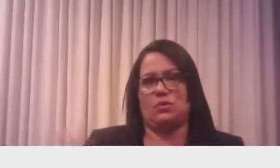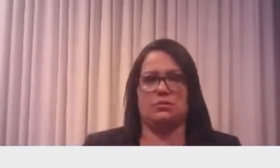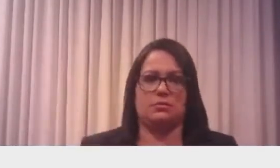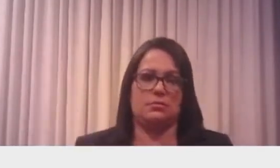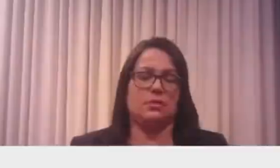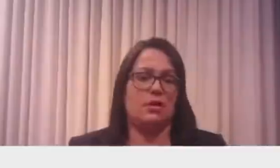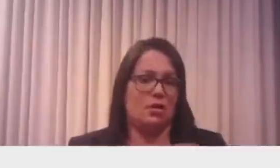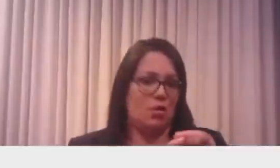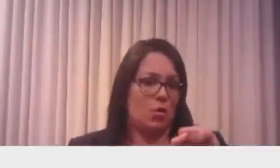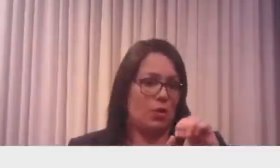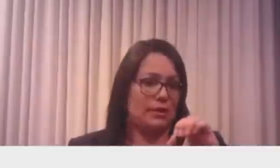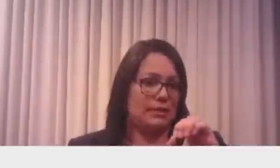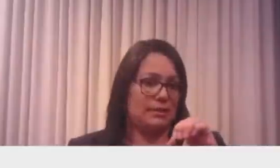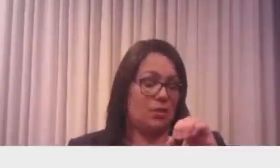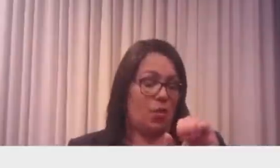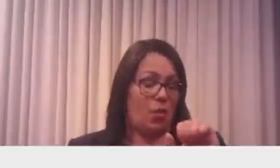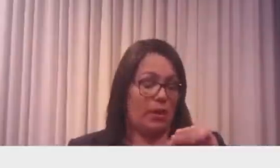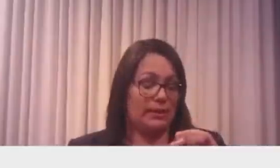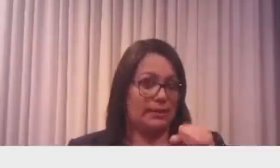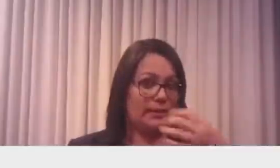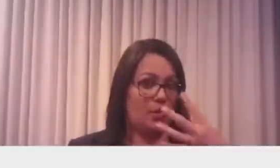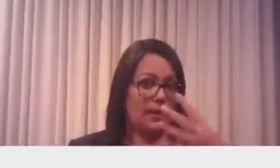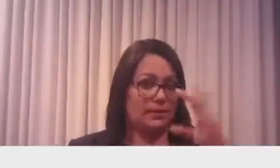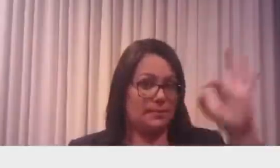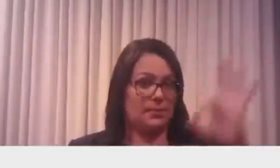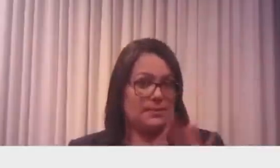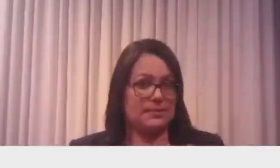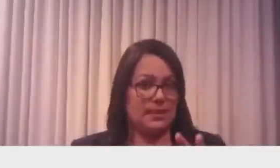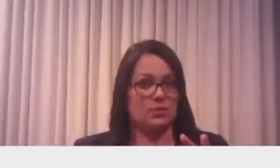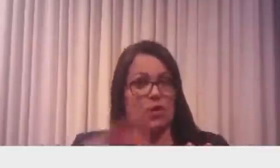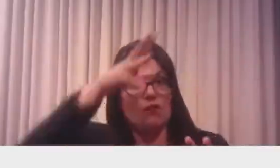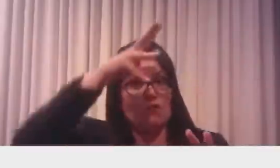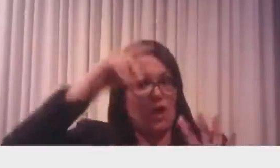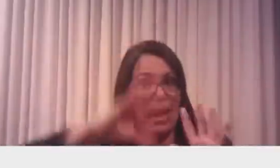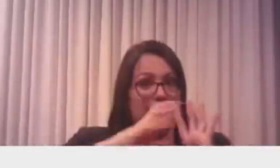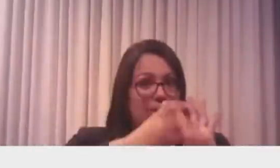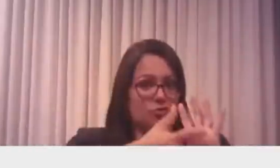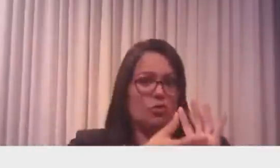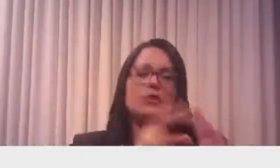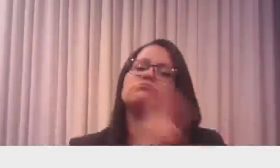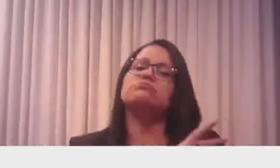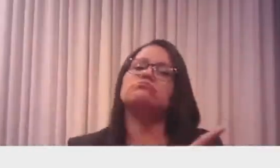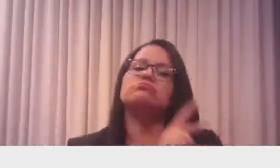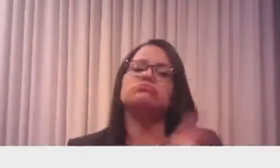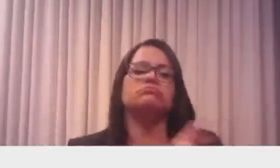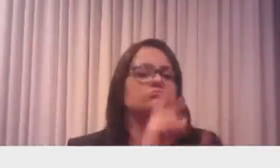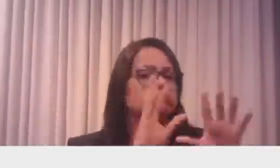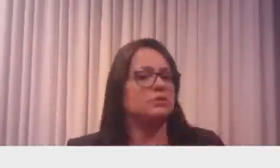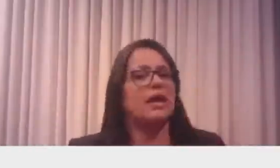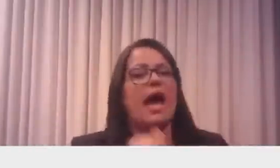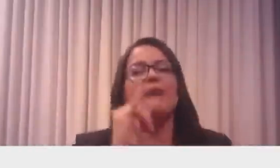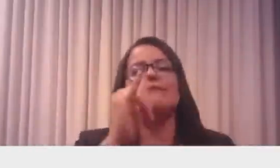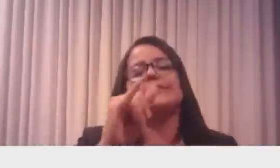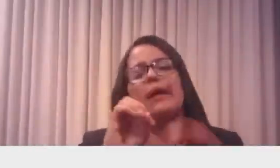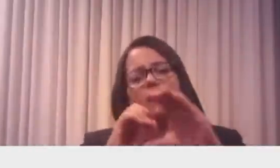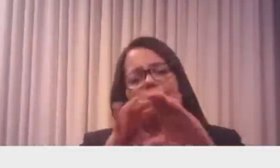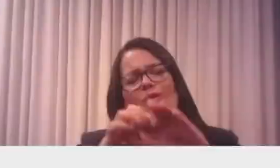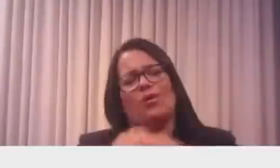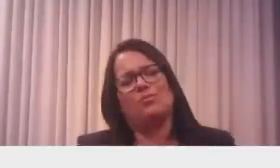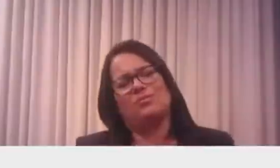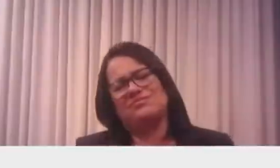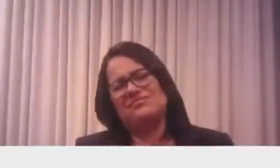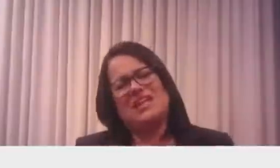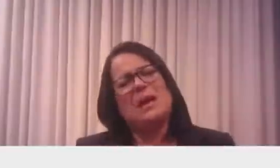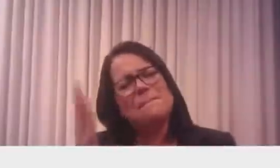84% da floresta amazônica está intacta, os números reais. Dizer para a TV Globo que não fala a minha